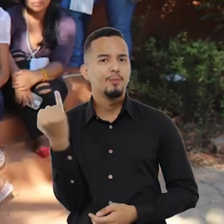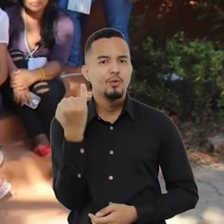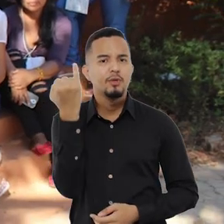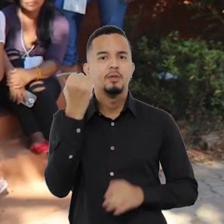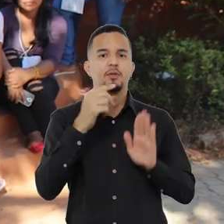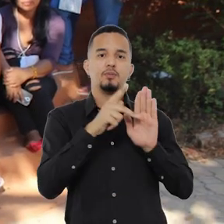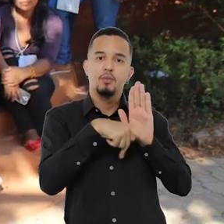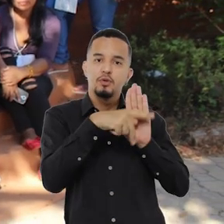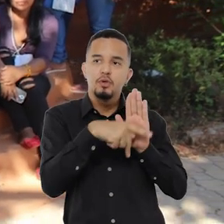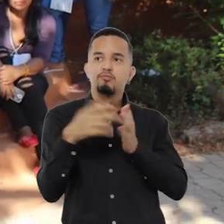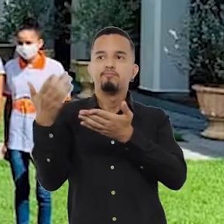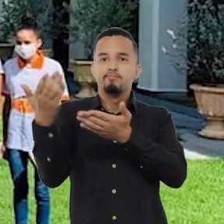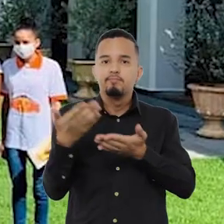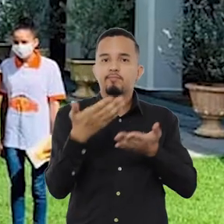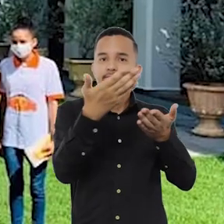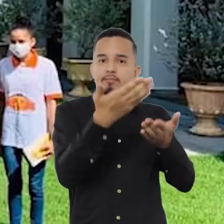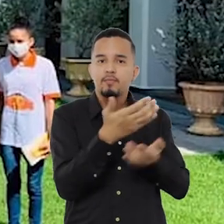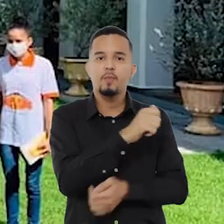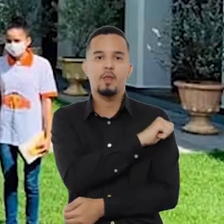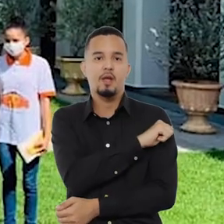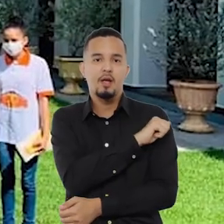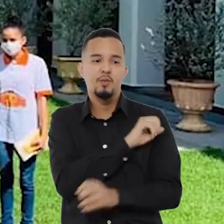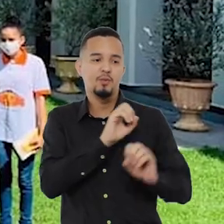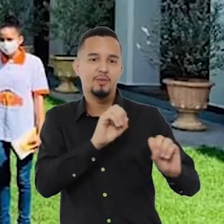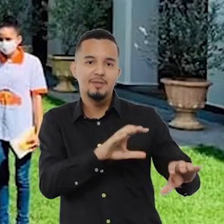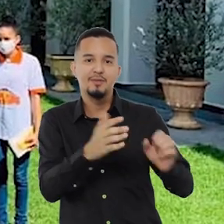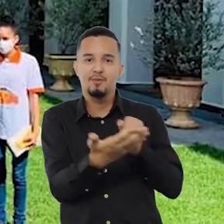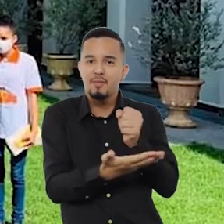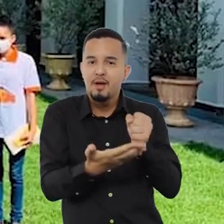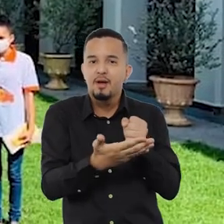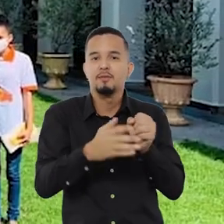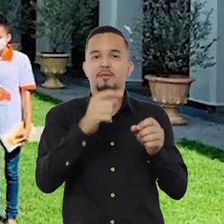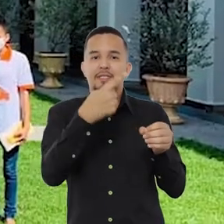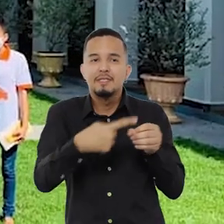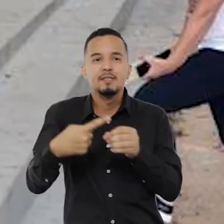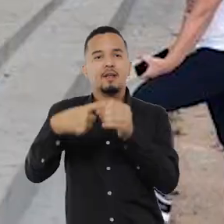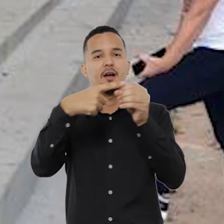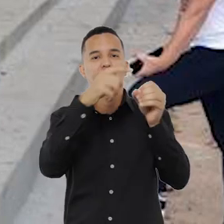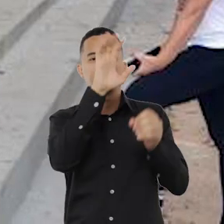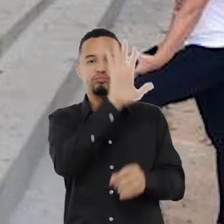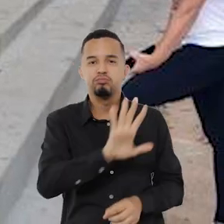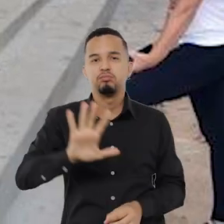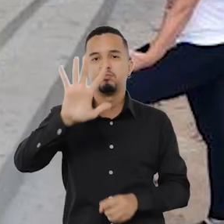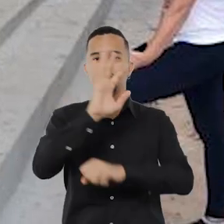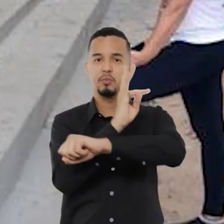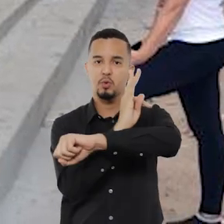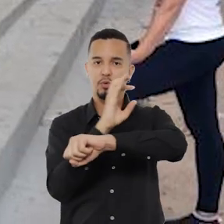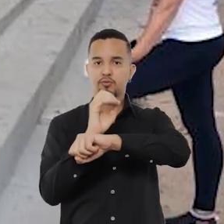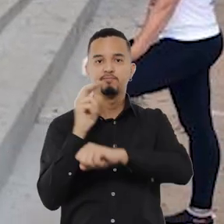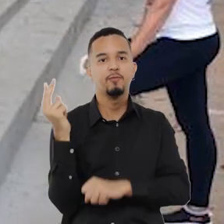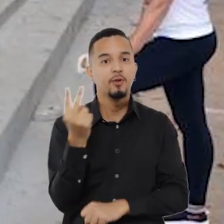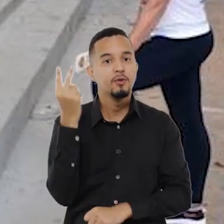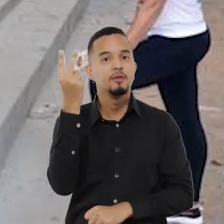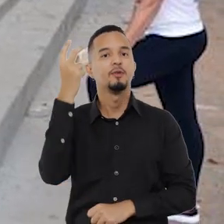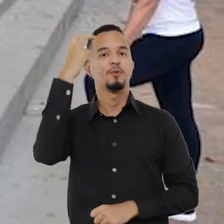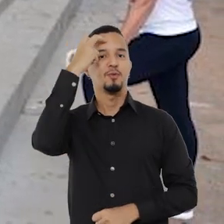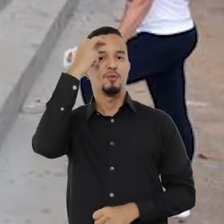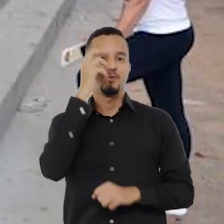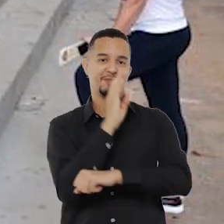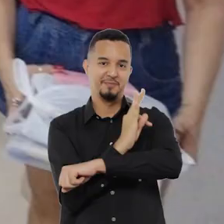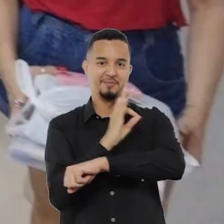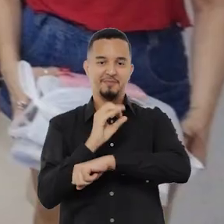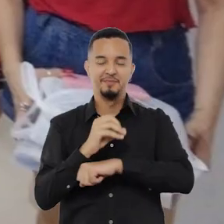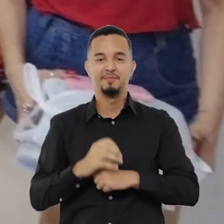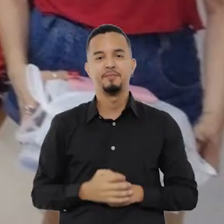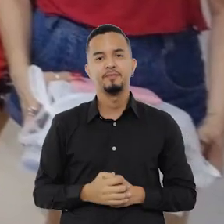importante projeto que recebe estudantes do ensino básico de diferentes cidades do Tocantins, valorizando a cultura de Porto